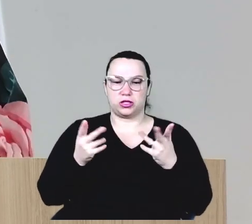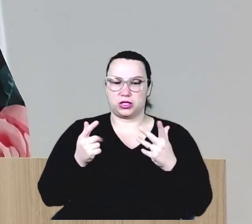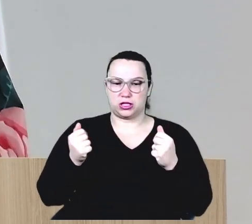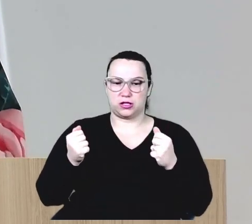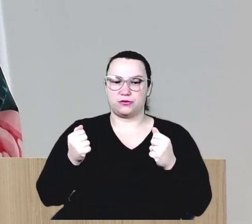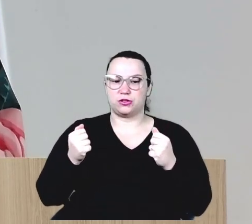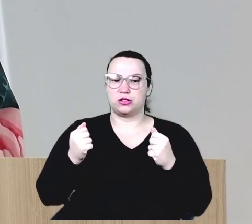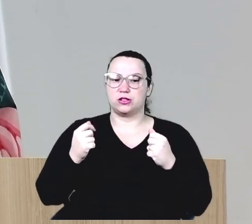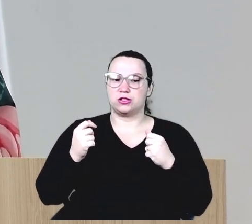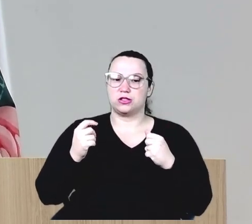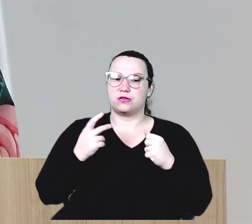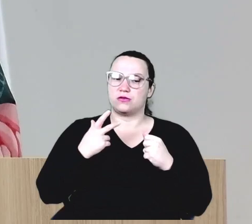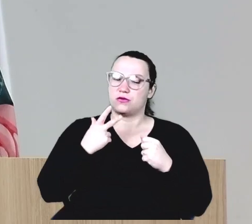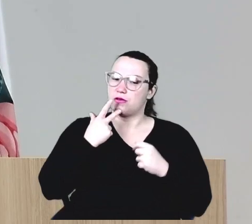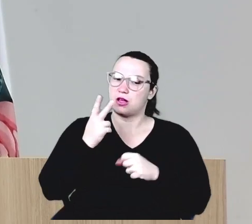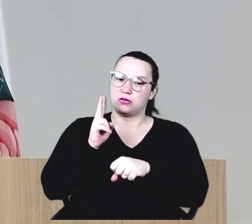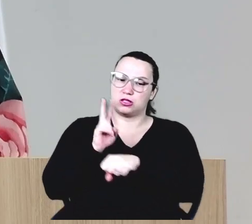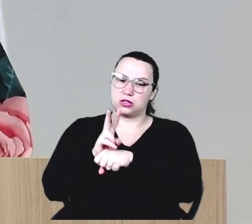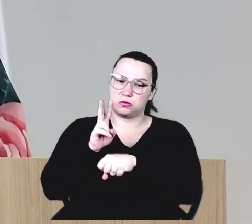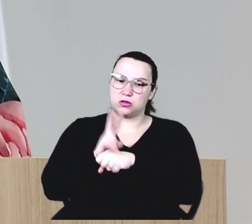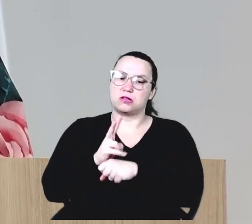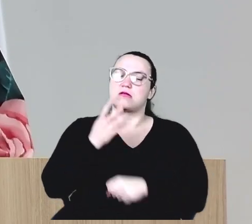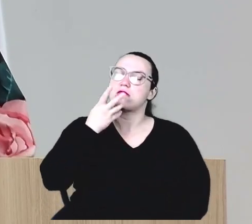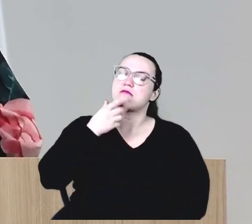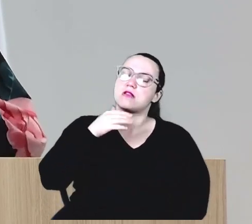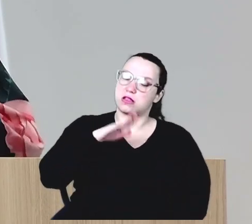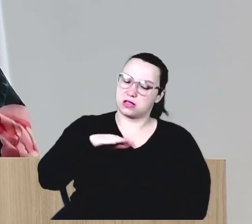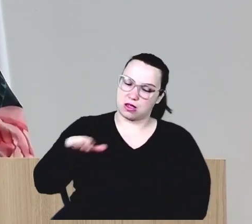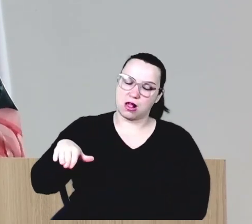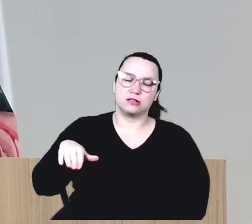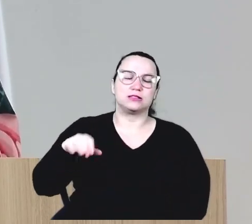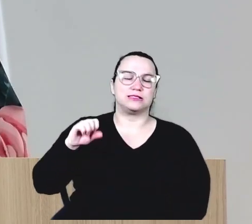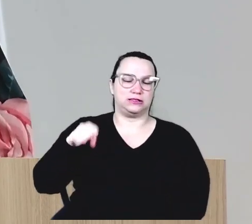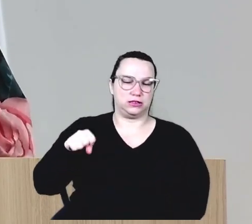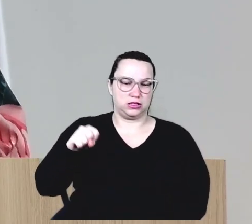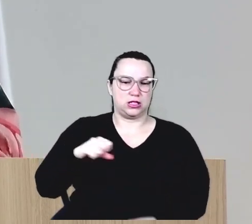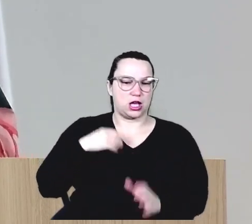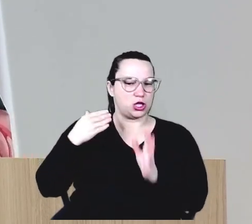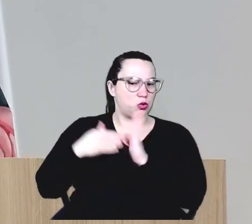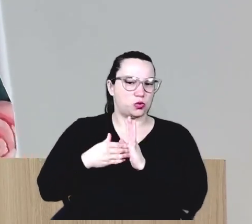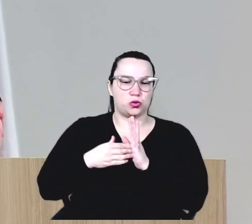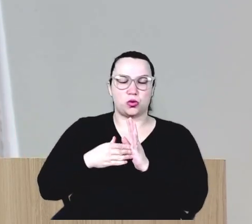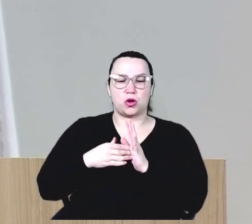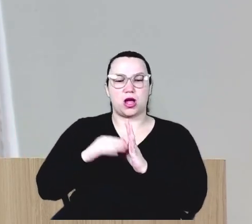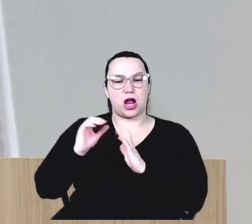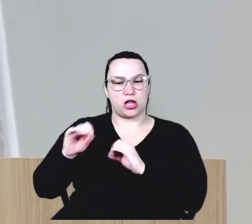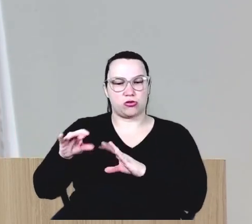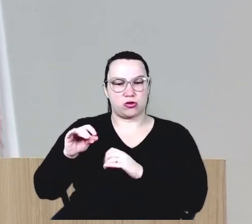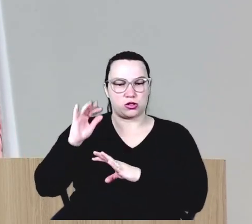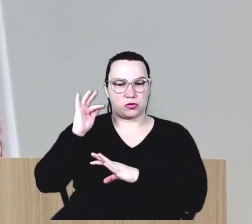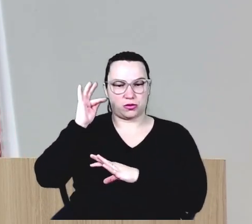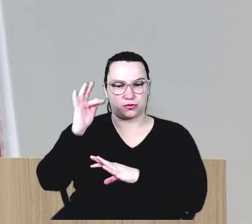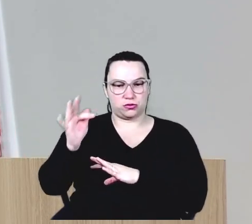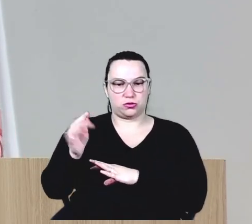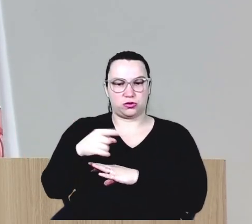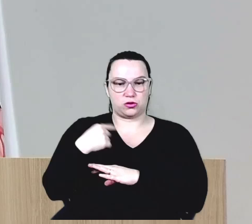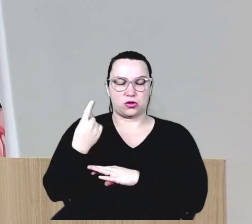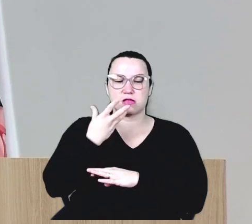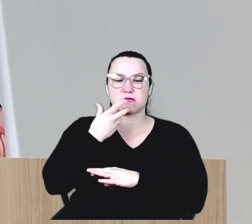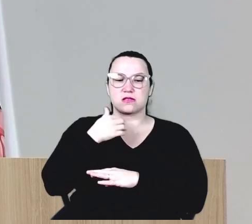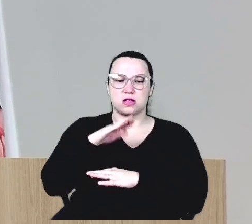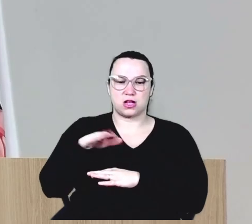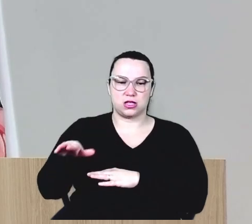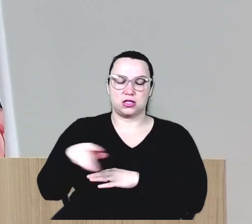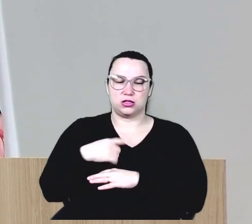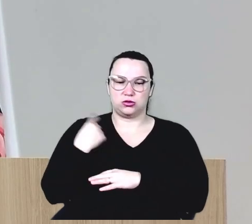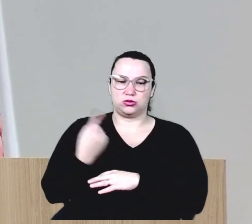que a nossa esperança está nas crianças, em tudo, em tudo. Educação para o futuro é as nossas crianças. Então, nós precisamos